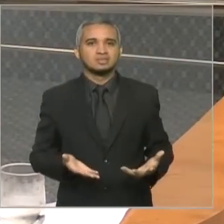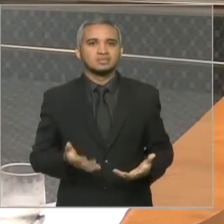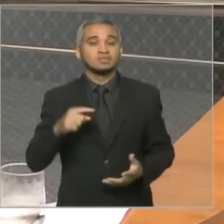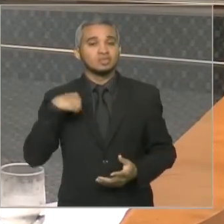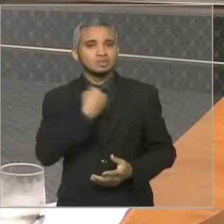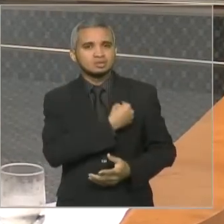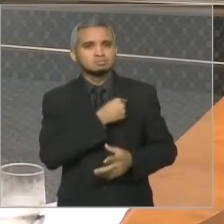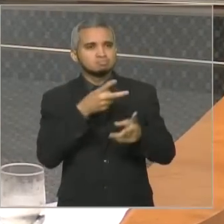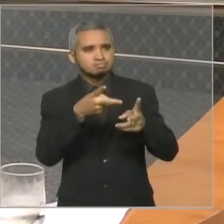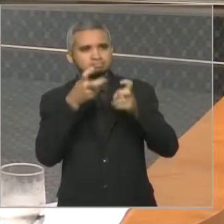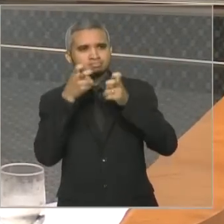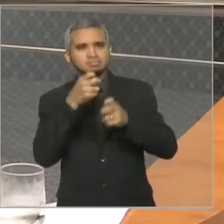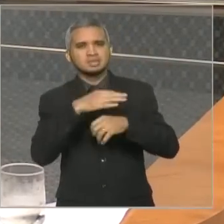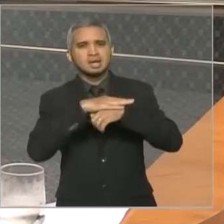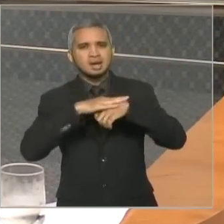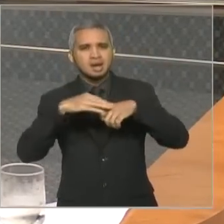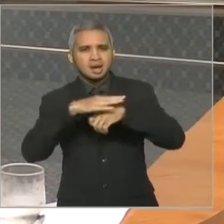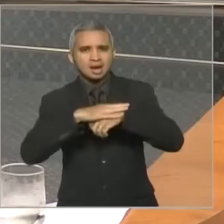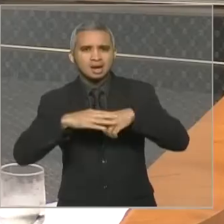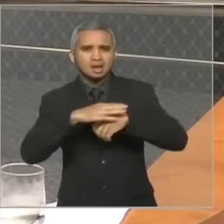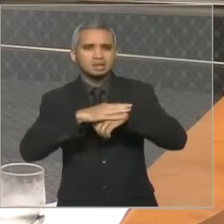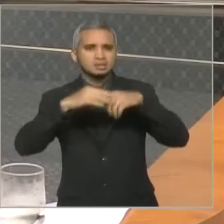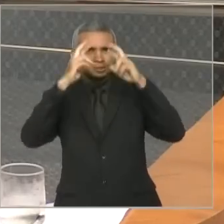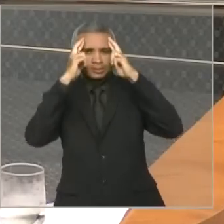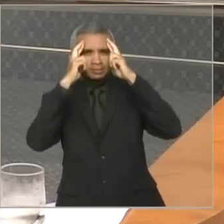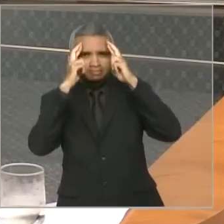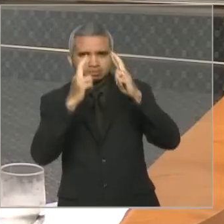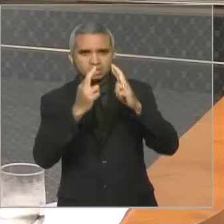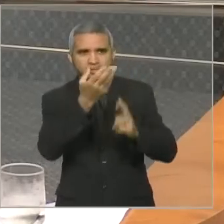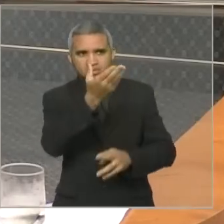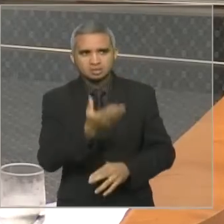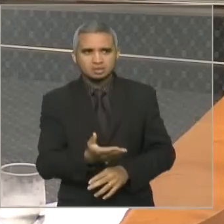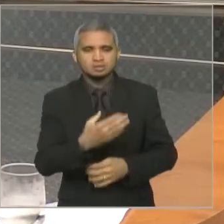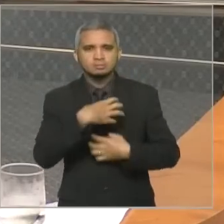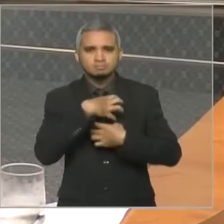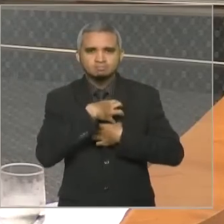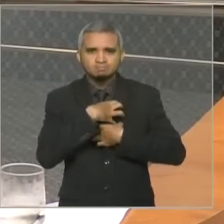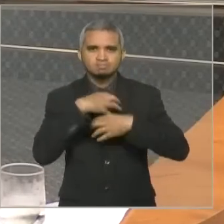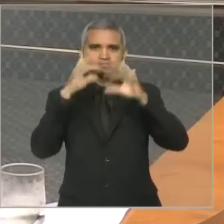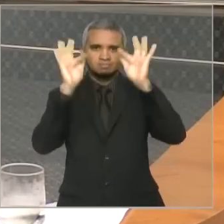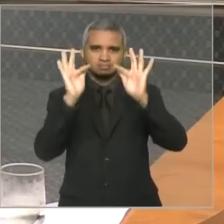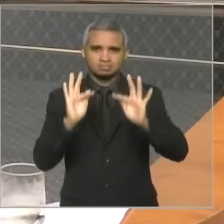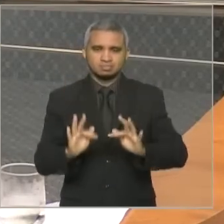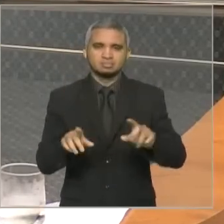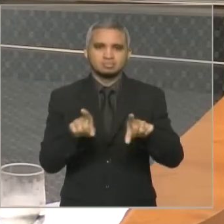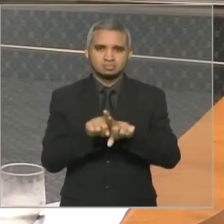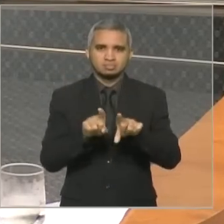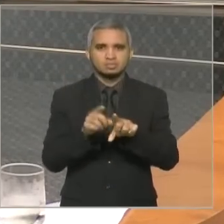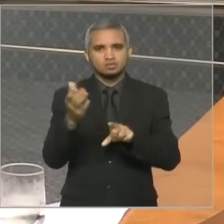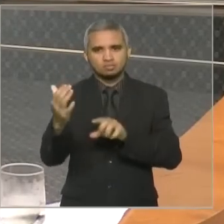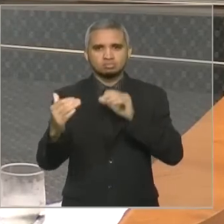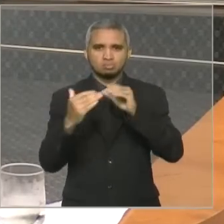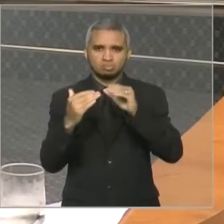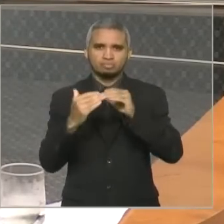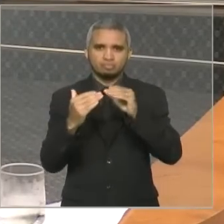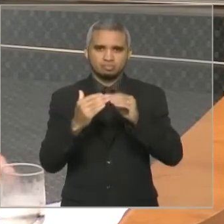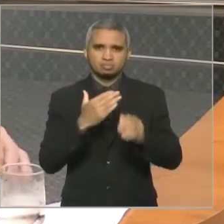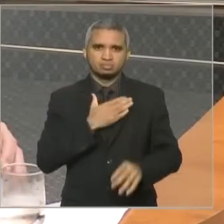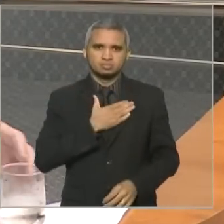de carinho e respeito por ela. Eu confesso a você que eu também fico feliz de você pensar assim. Deputado Hélito do Cuso.